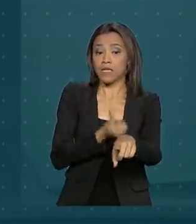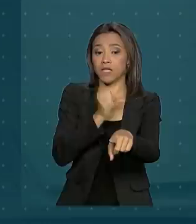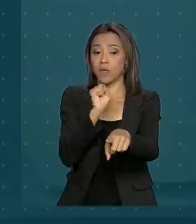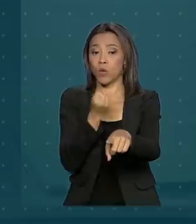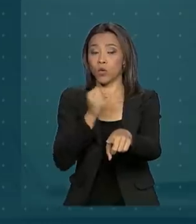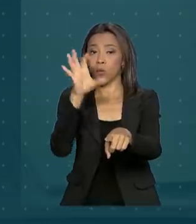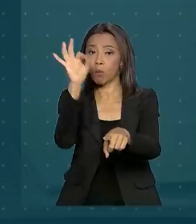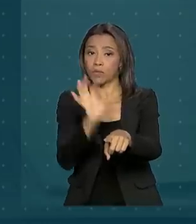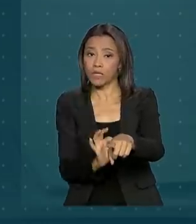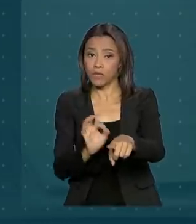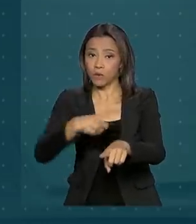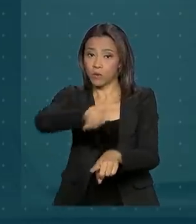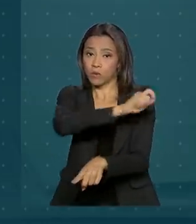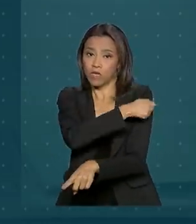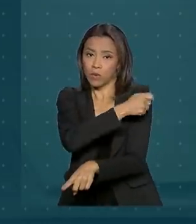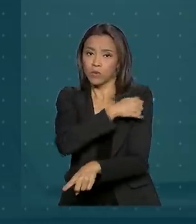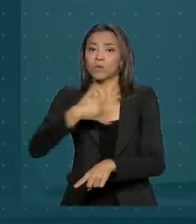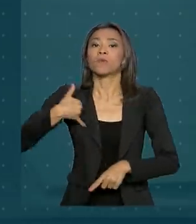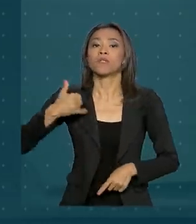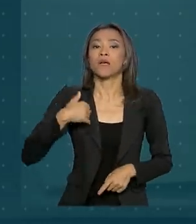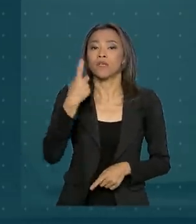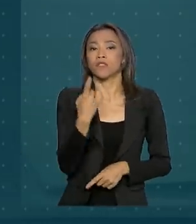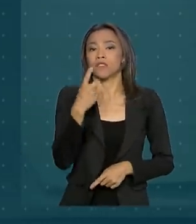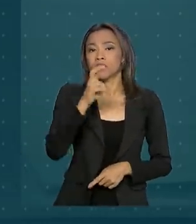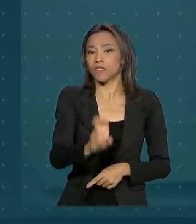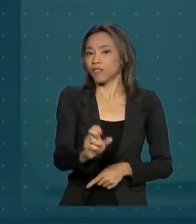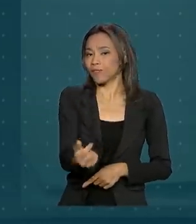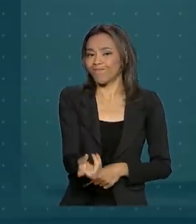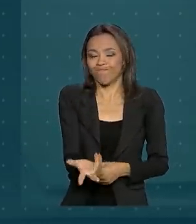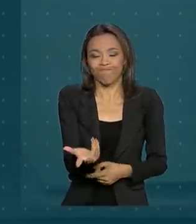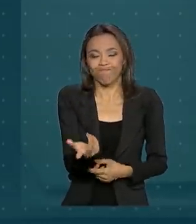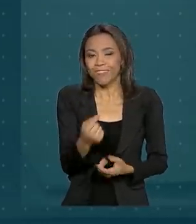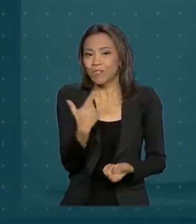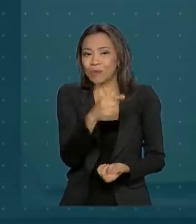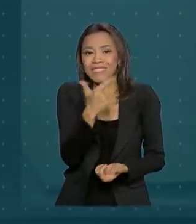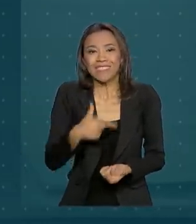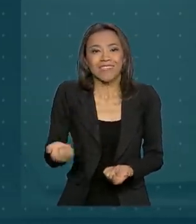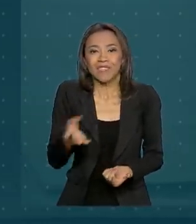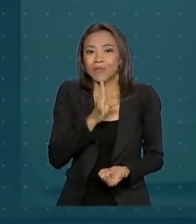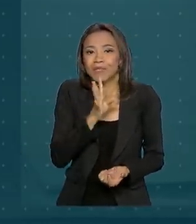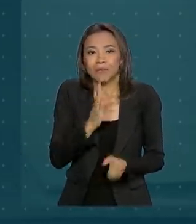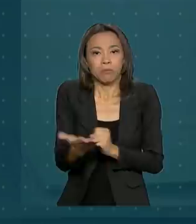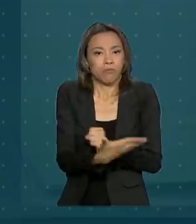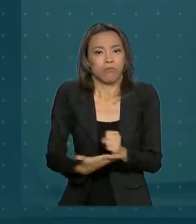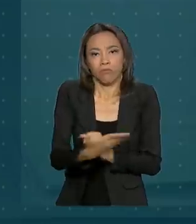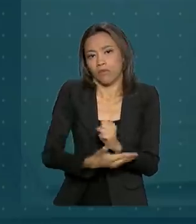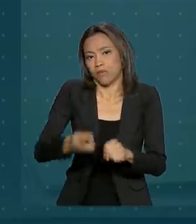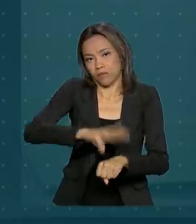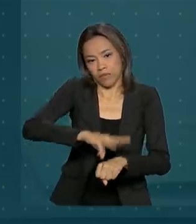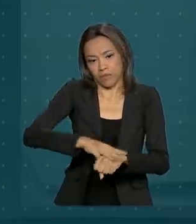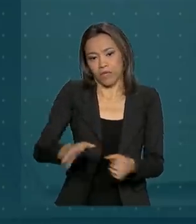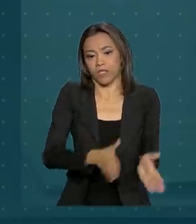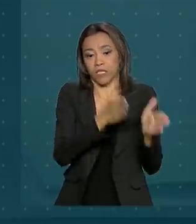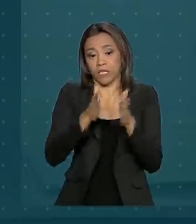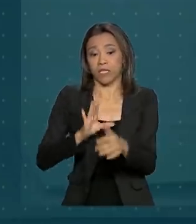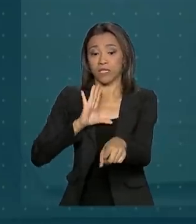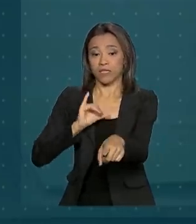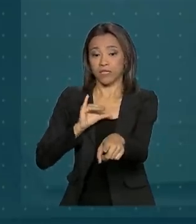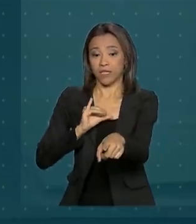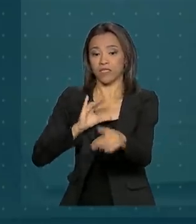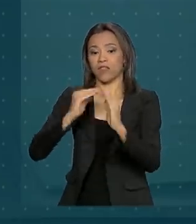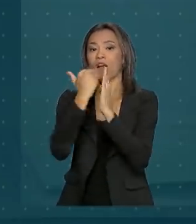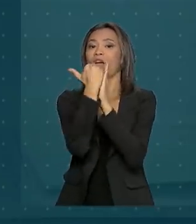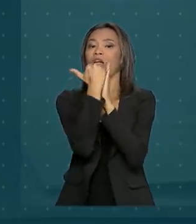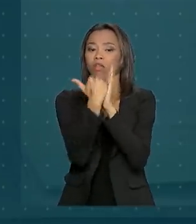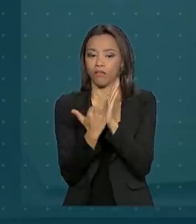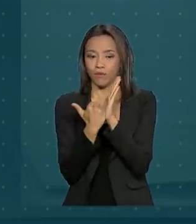estudantes brasileiros com 15 anos de idade não possuem nível básico de matemática. Em ciências, o número chega a